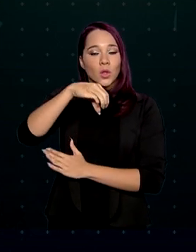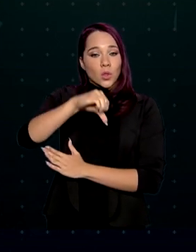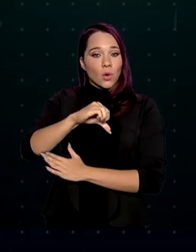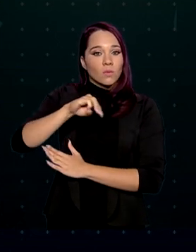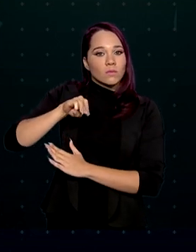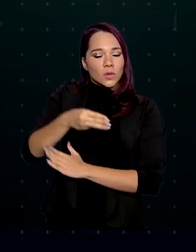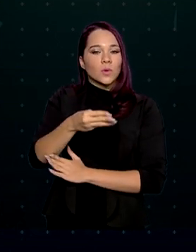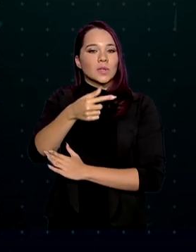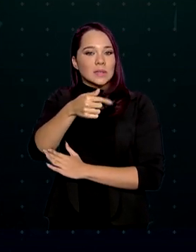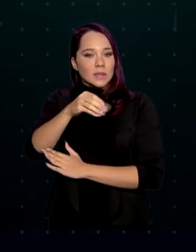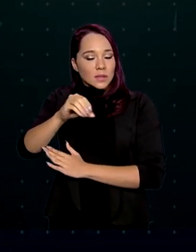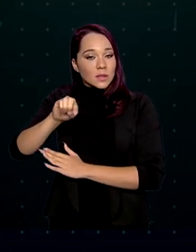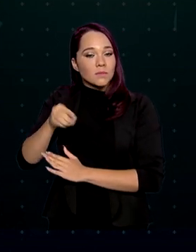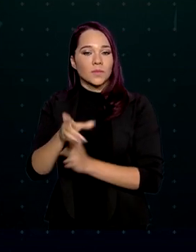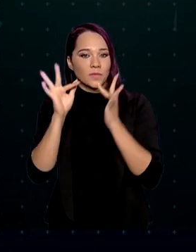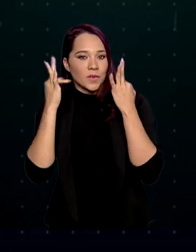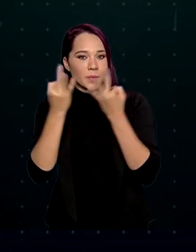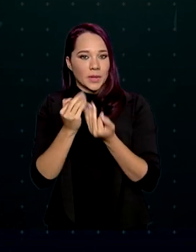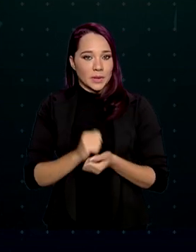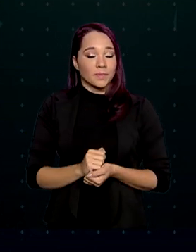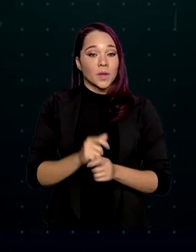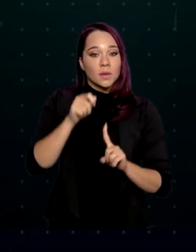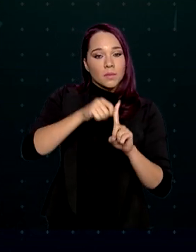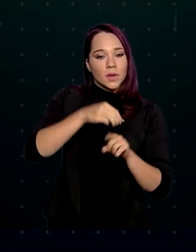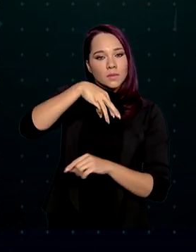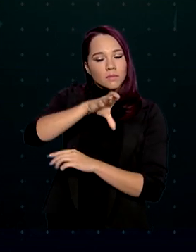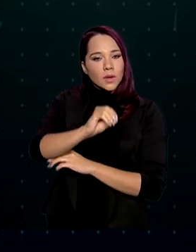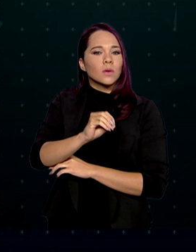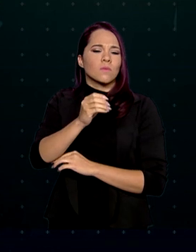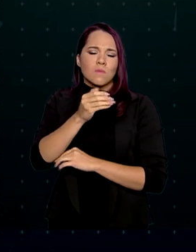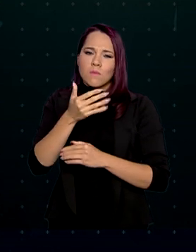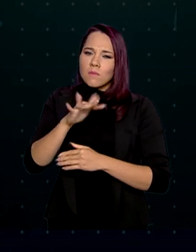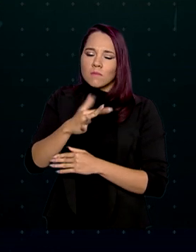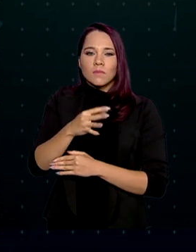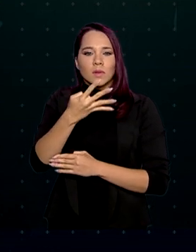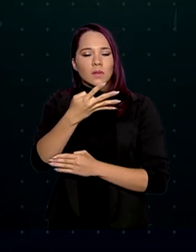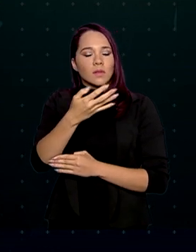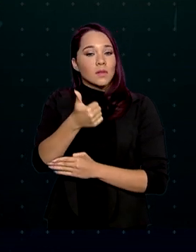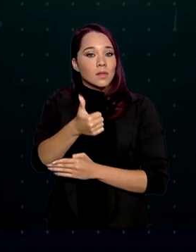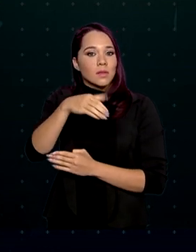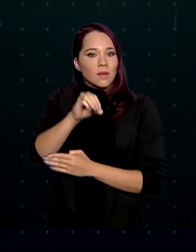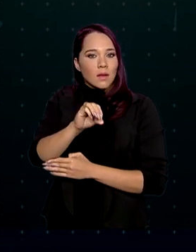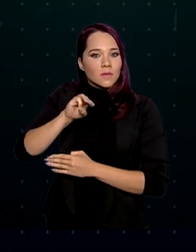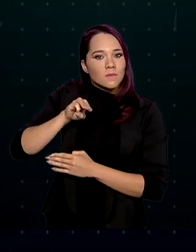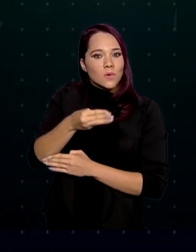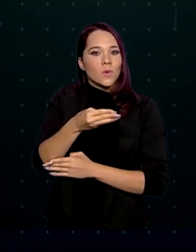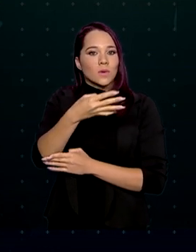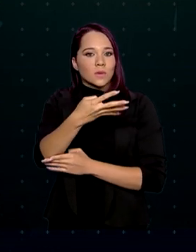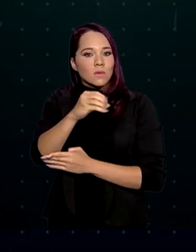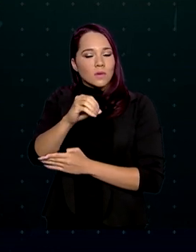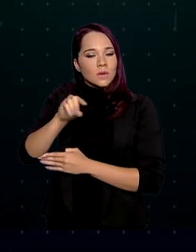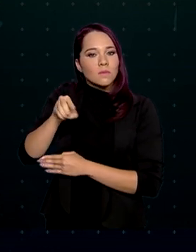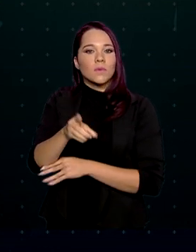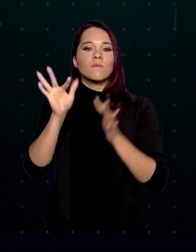e 700 mil famílias. E em maio foram quase 10 milhões e 400 mil